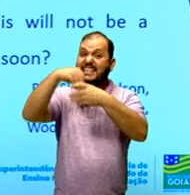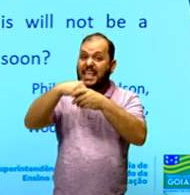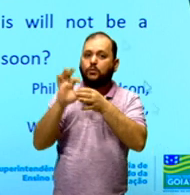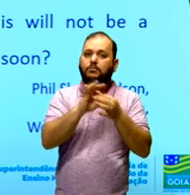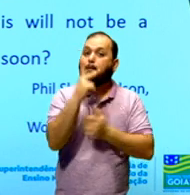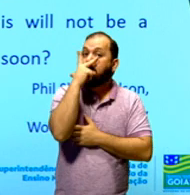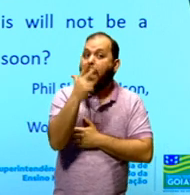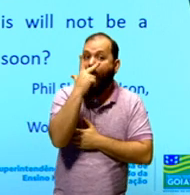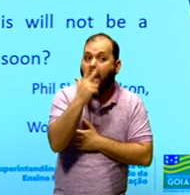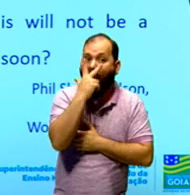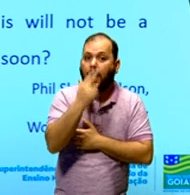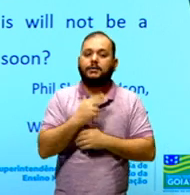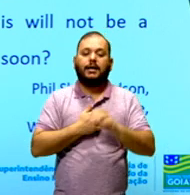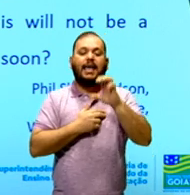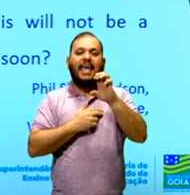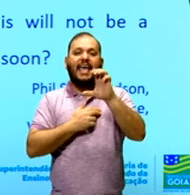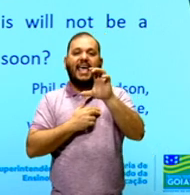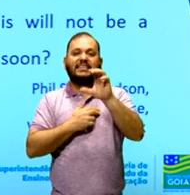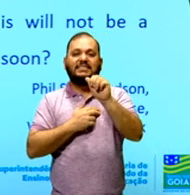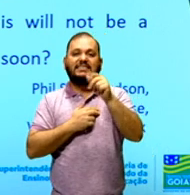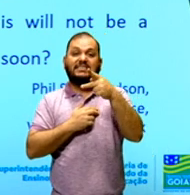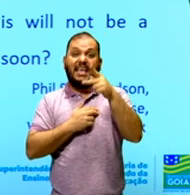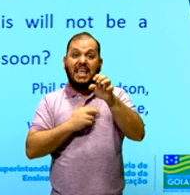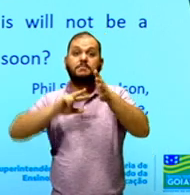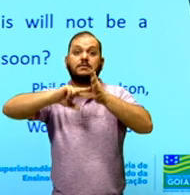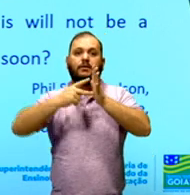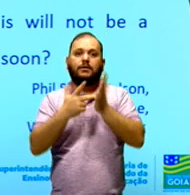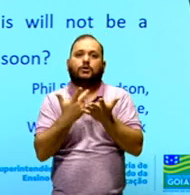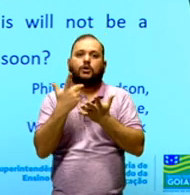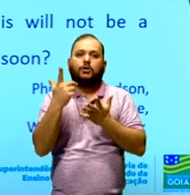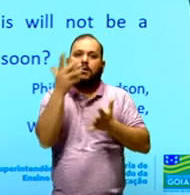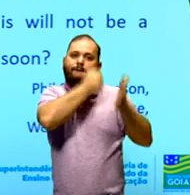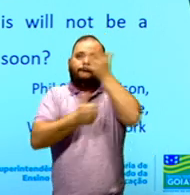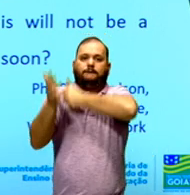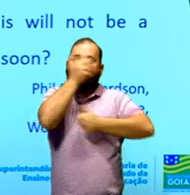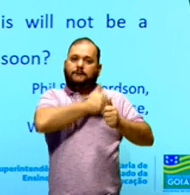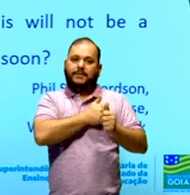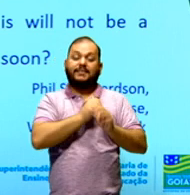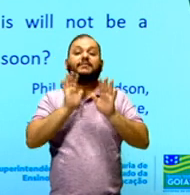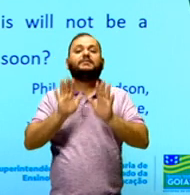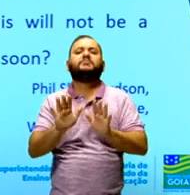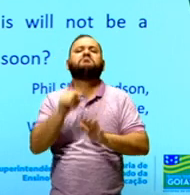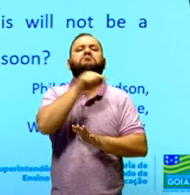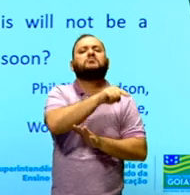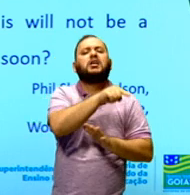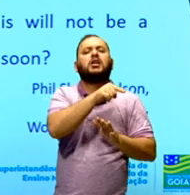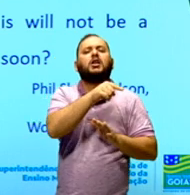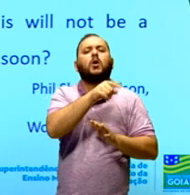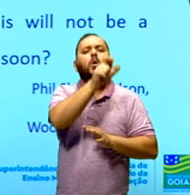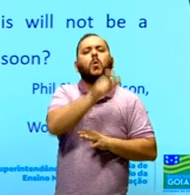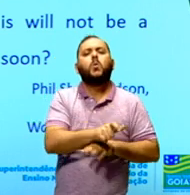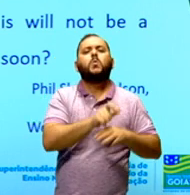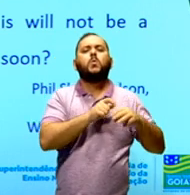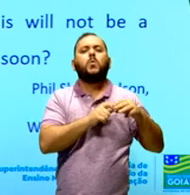essa carta. Então, o que ele está falando? Que é confortante saber, esse é verbo conhecer, saber, que ele não está sozinho, olha, eu